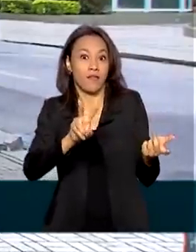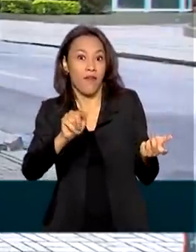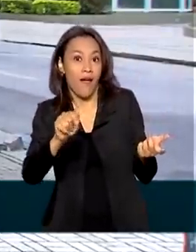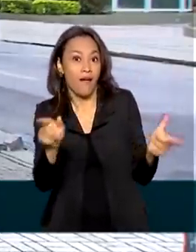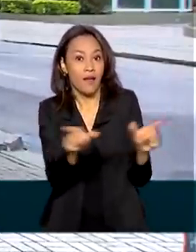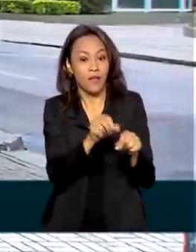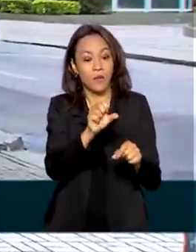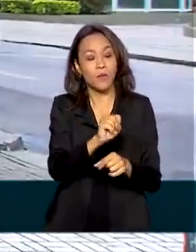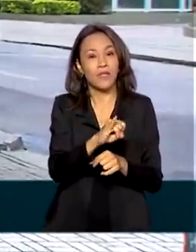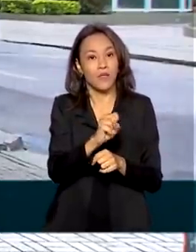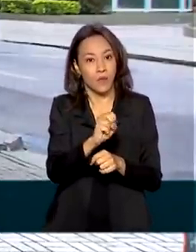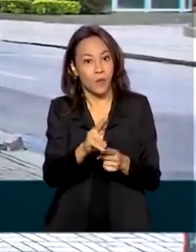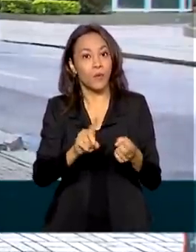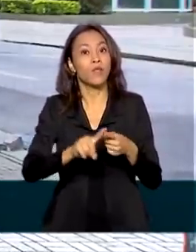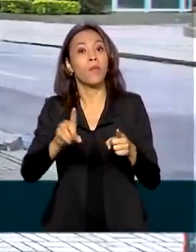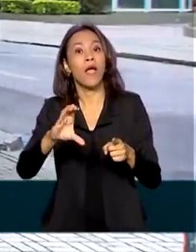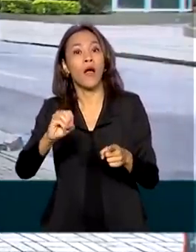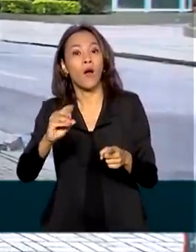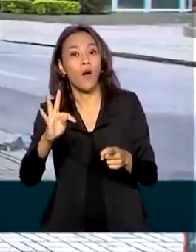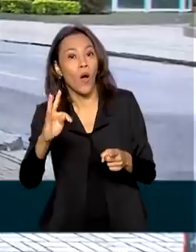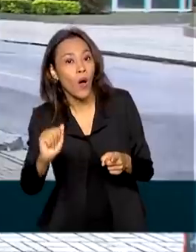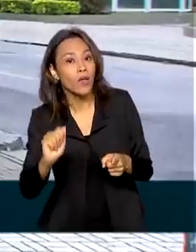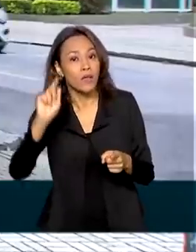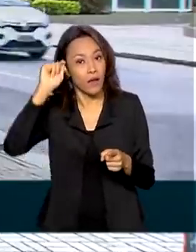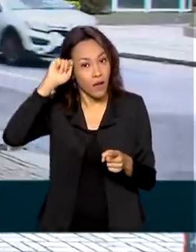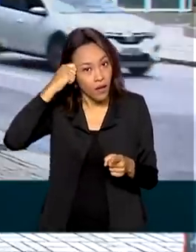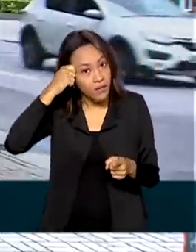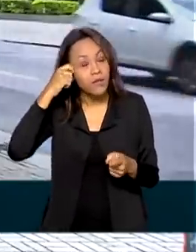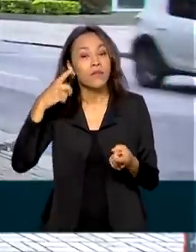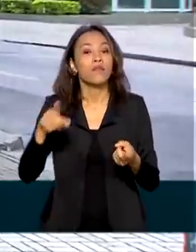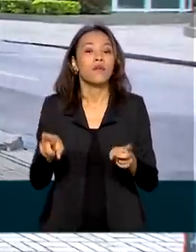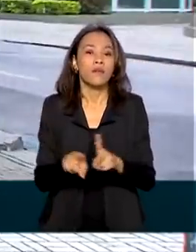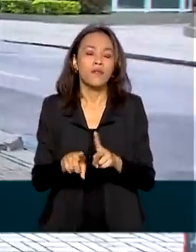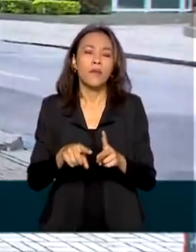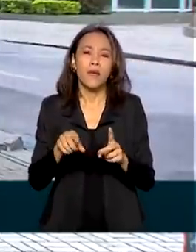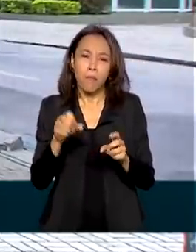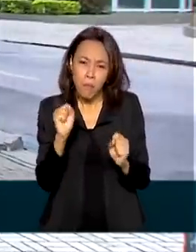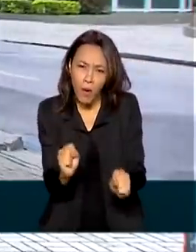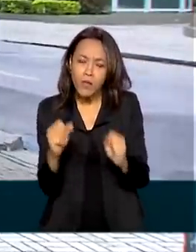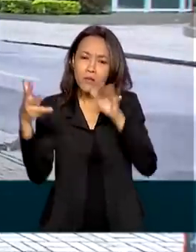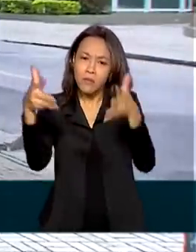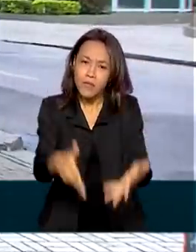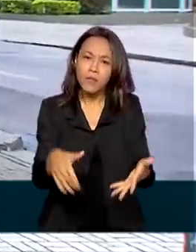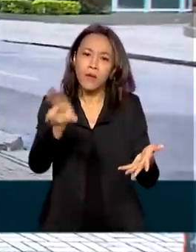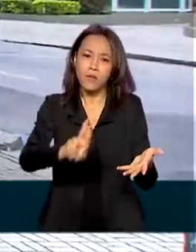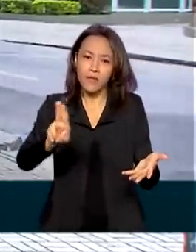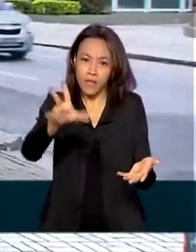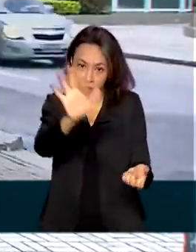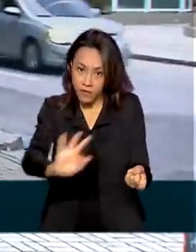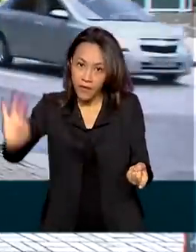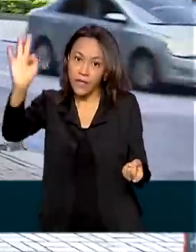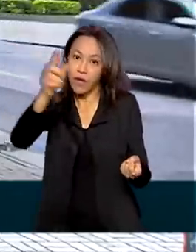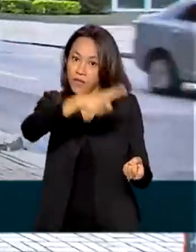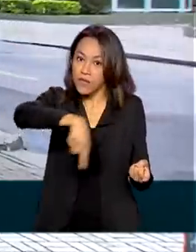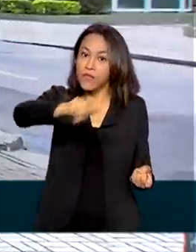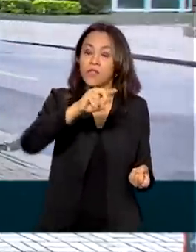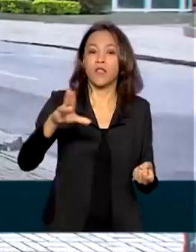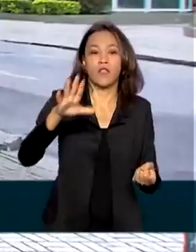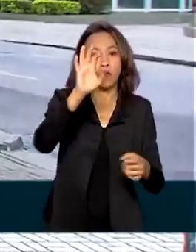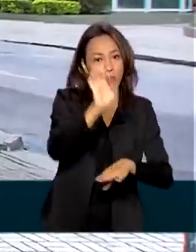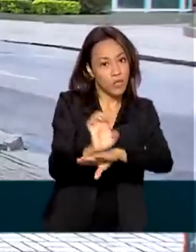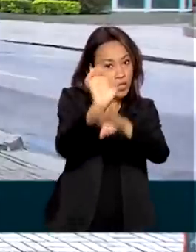cotas sociais e raciais. Vale lembrar que podem participar do SISU instituições de ensino superior federais, estaduais ou